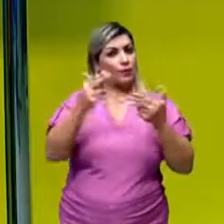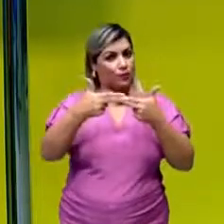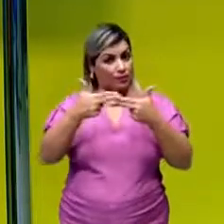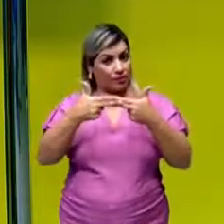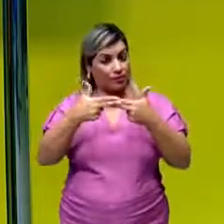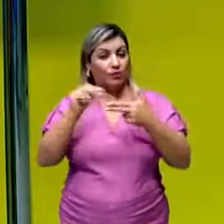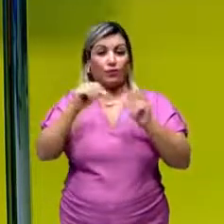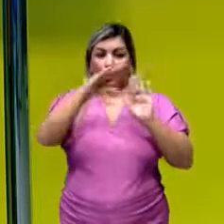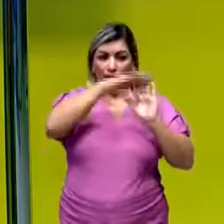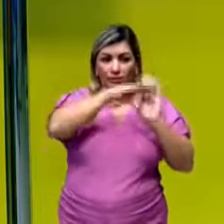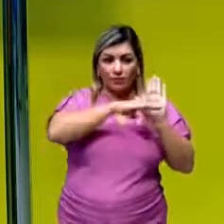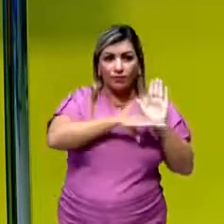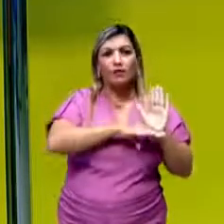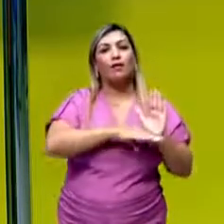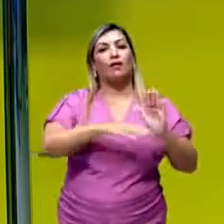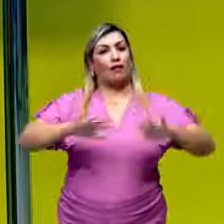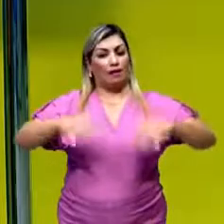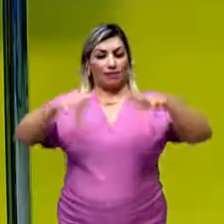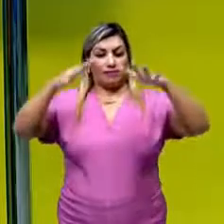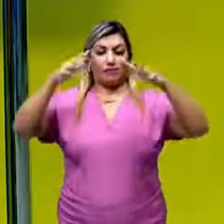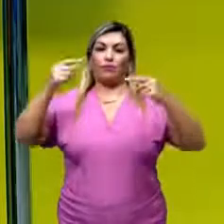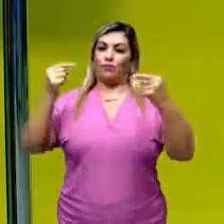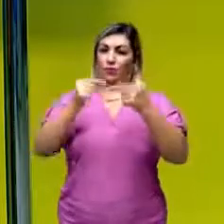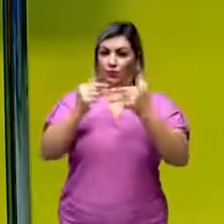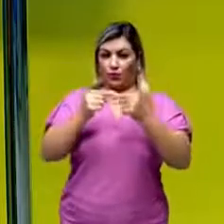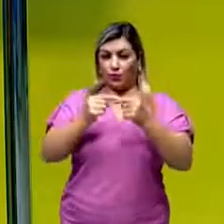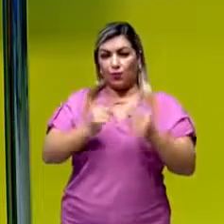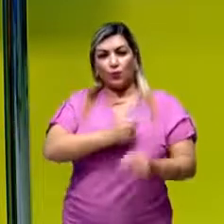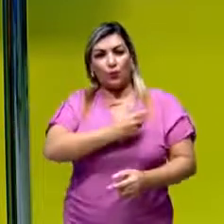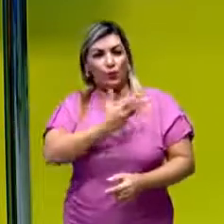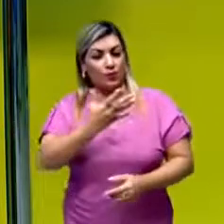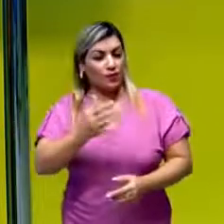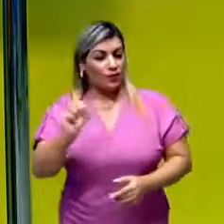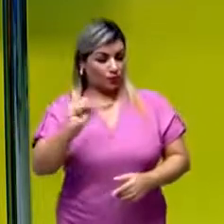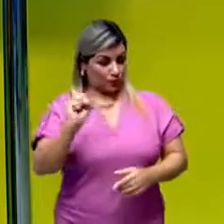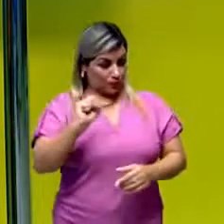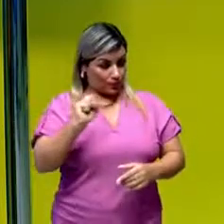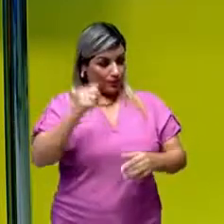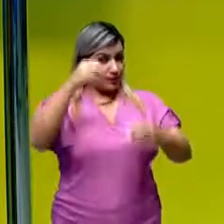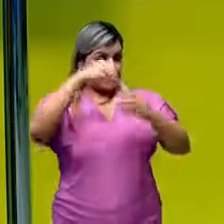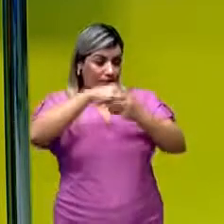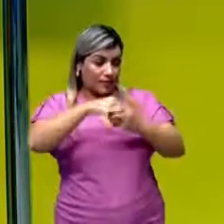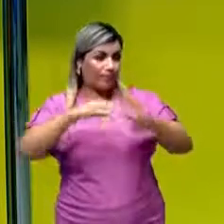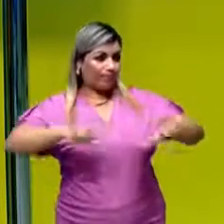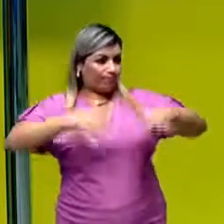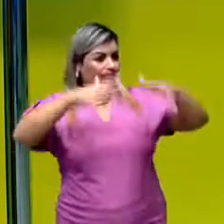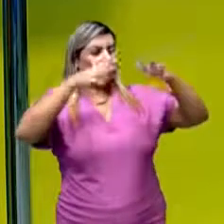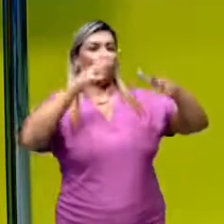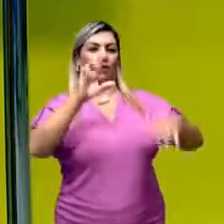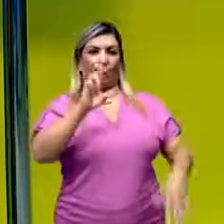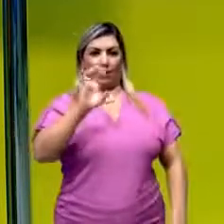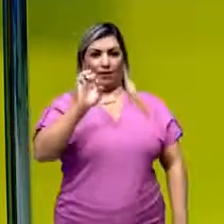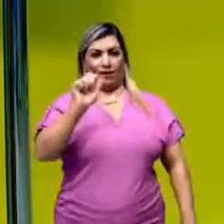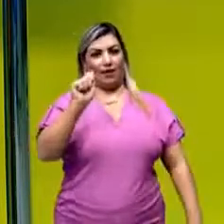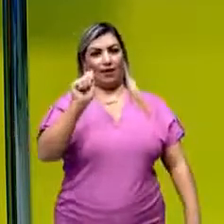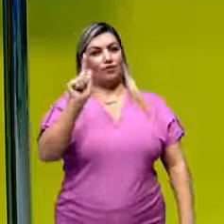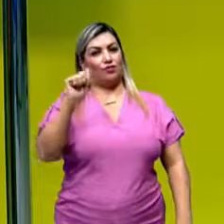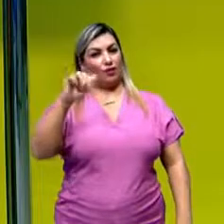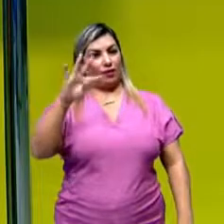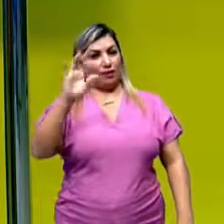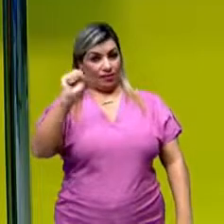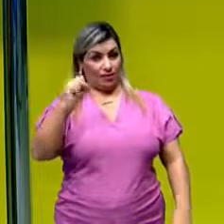é classificar as reações de acordo com a quantidade de substâncias que reagem, ou seja, os reagentes, e